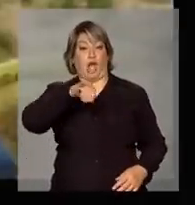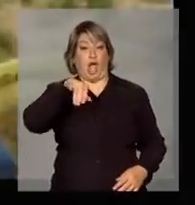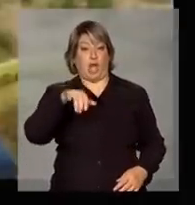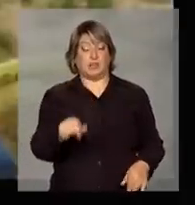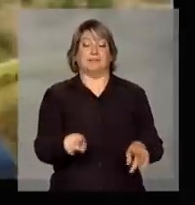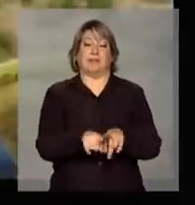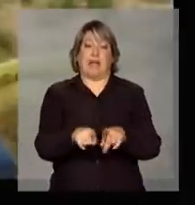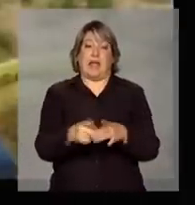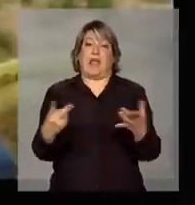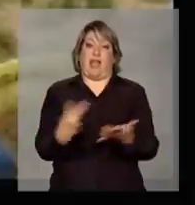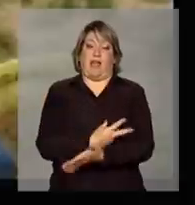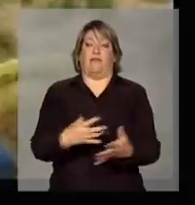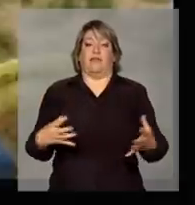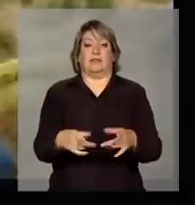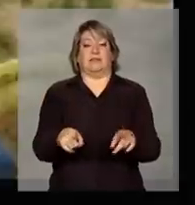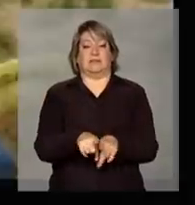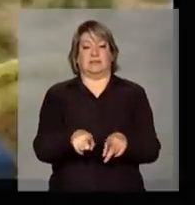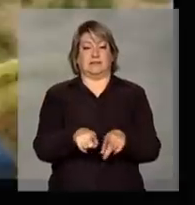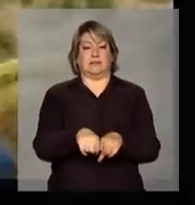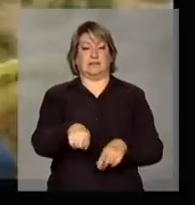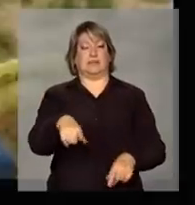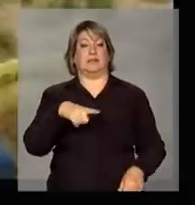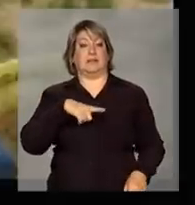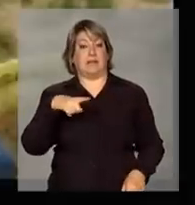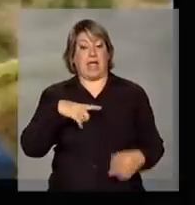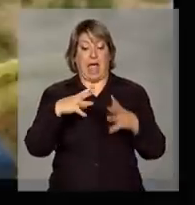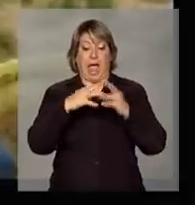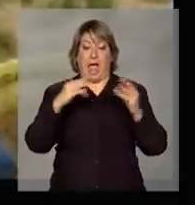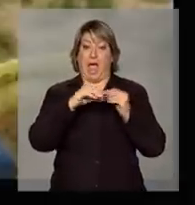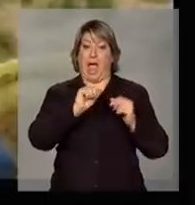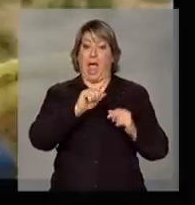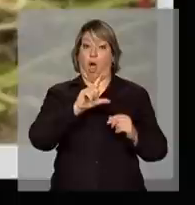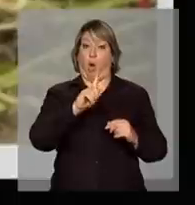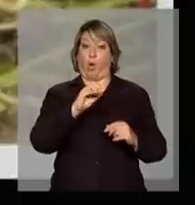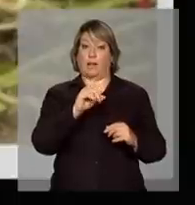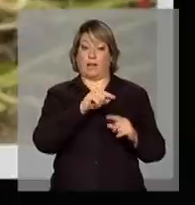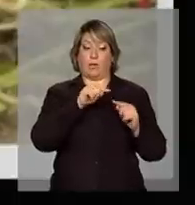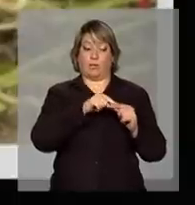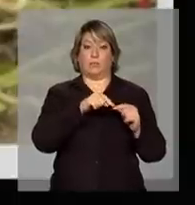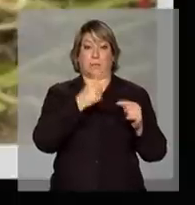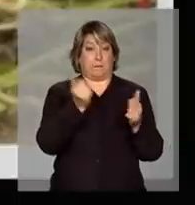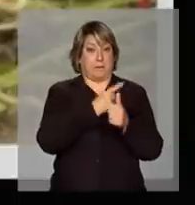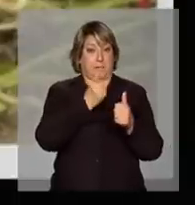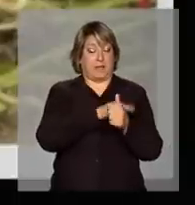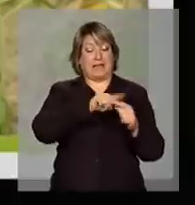ocorrendo também, embora ela veio do algodão e atacou o milho e a soja.